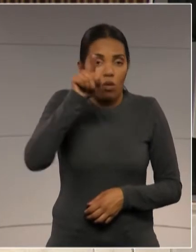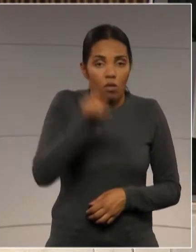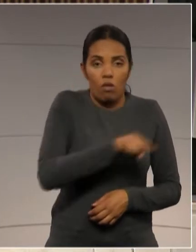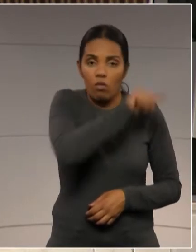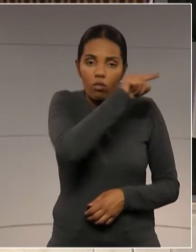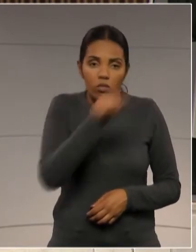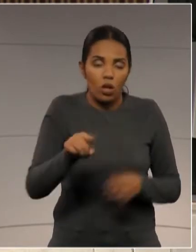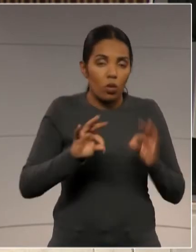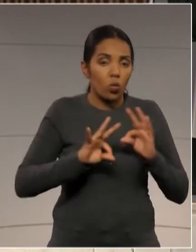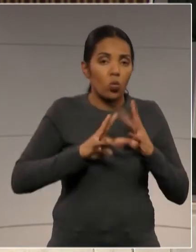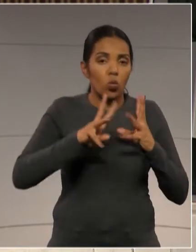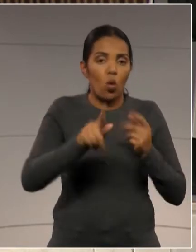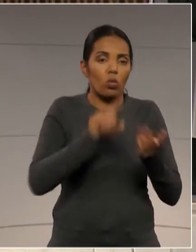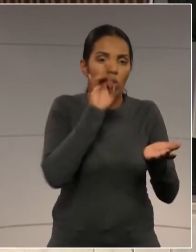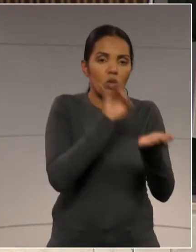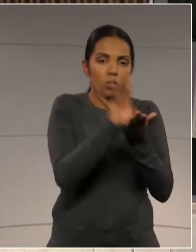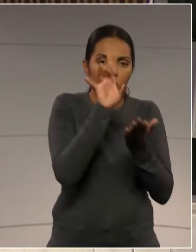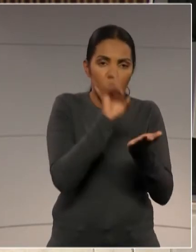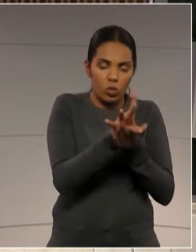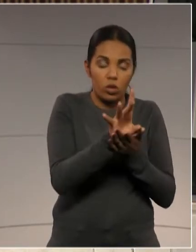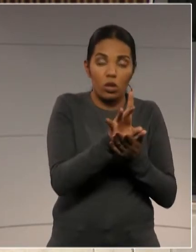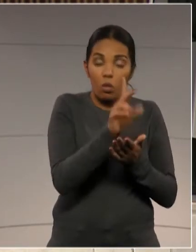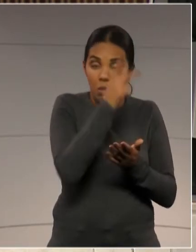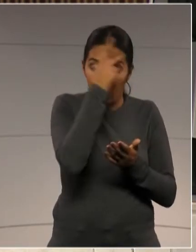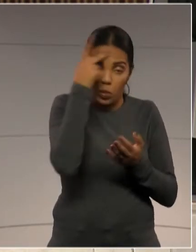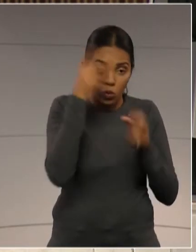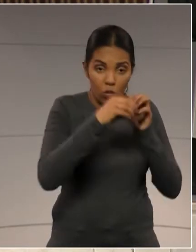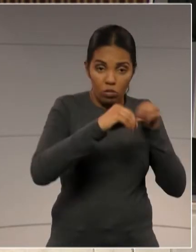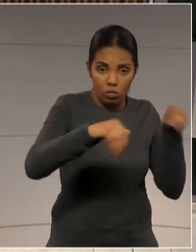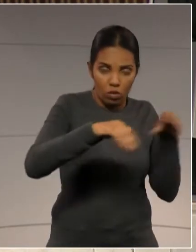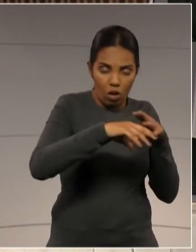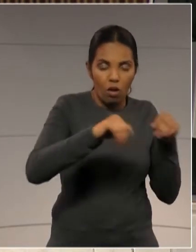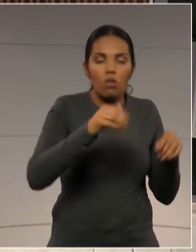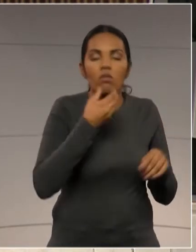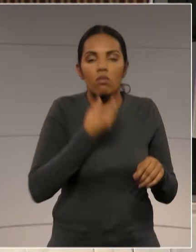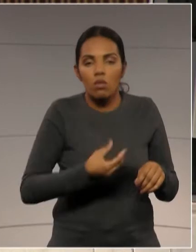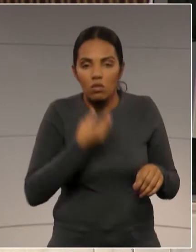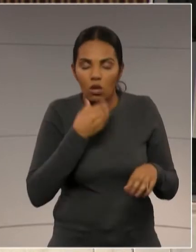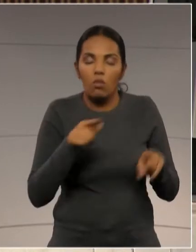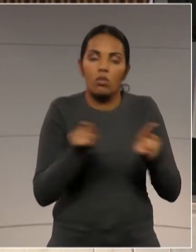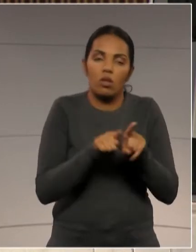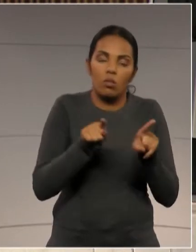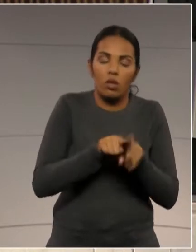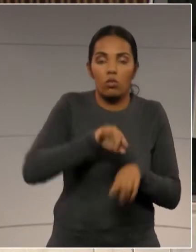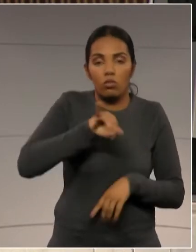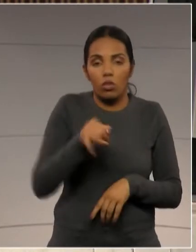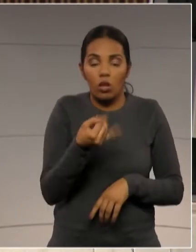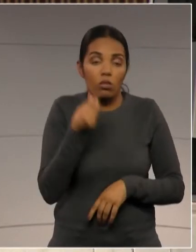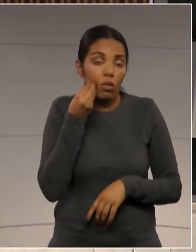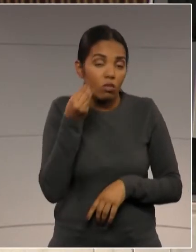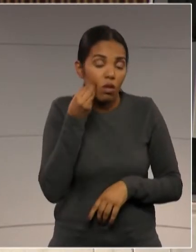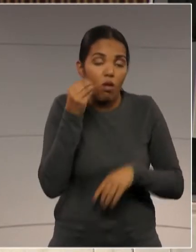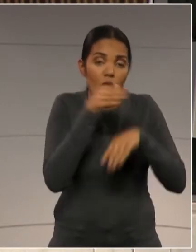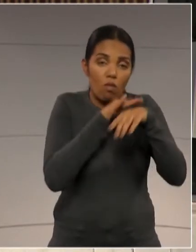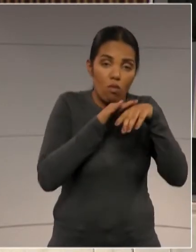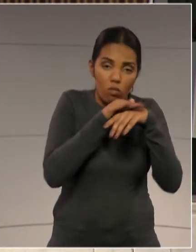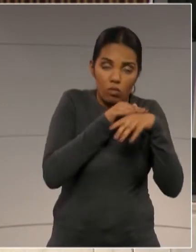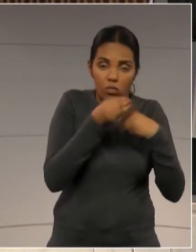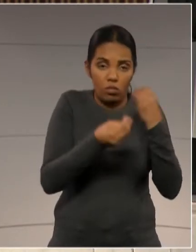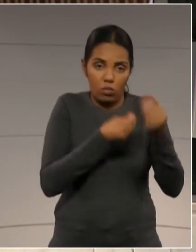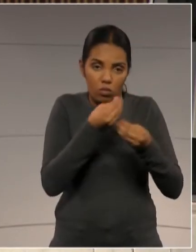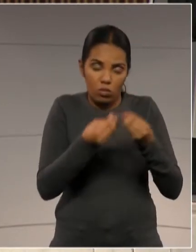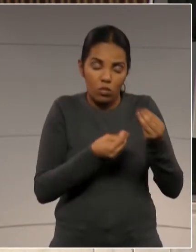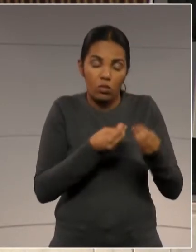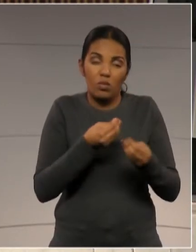no mês de dezembro e no início de janeiro para que possamos buscar soluções negociadas, como é o caso desta área, que